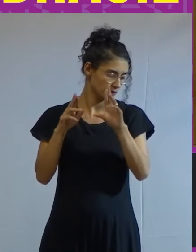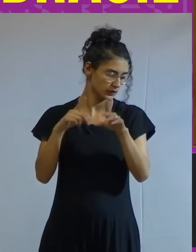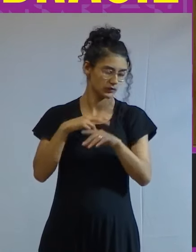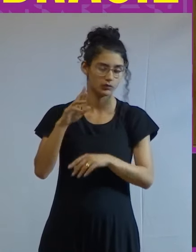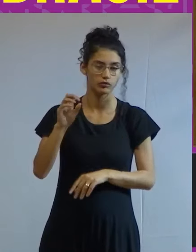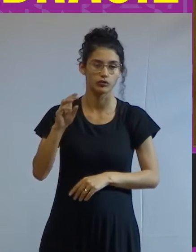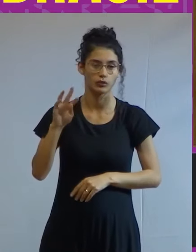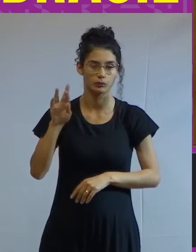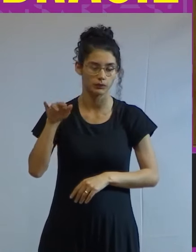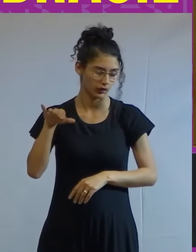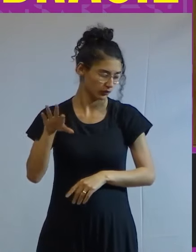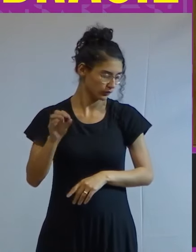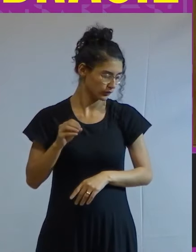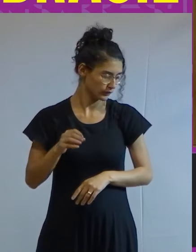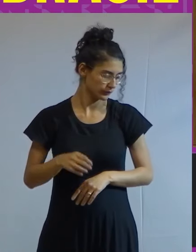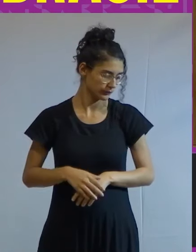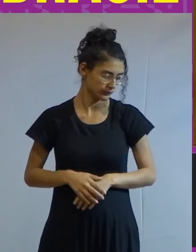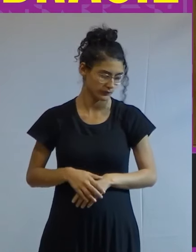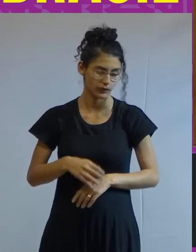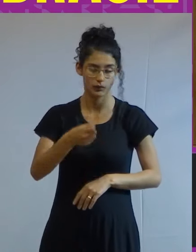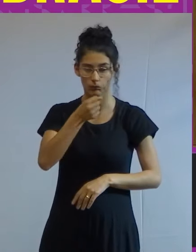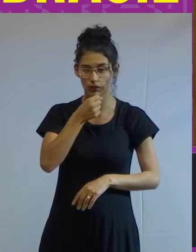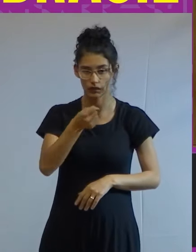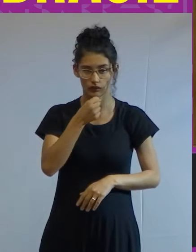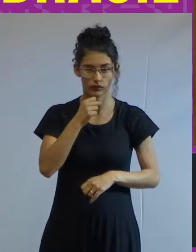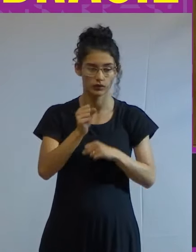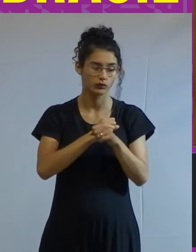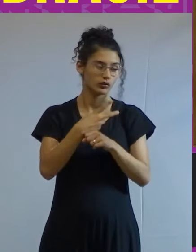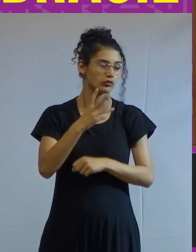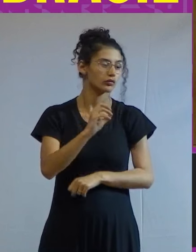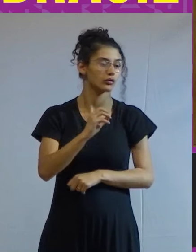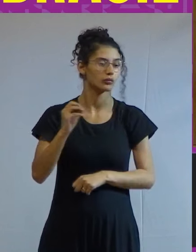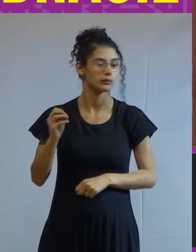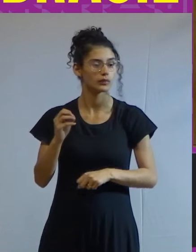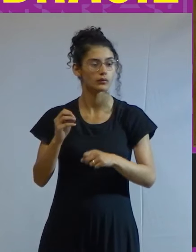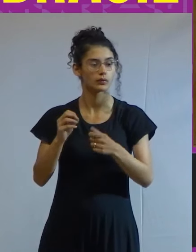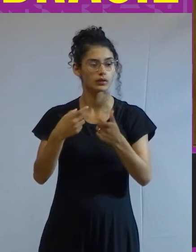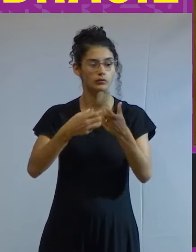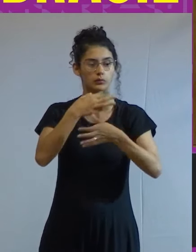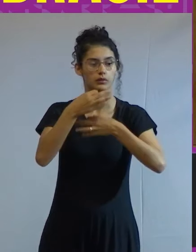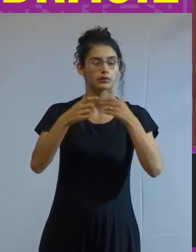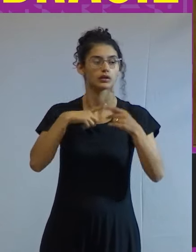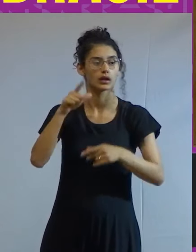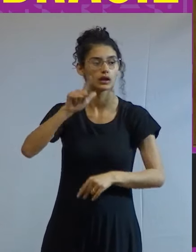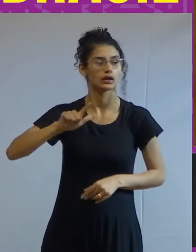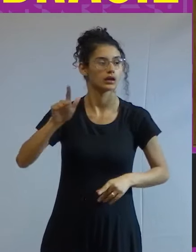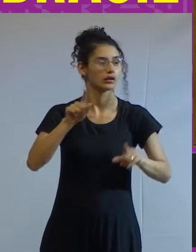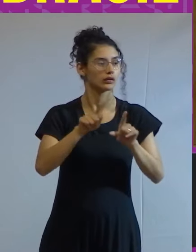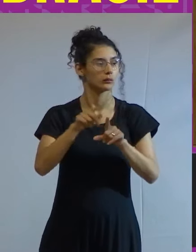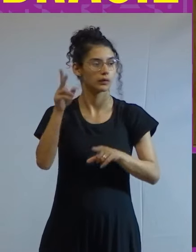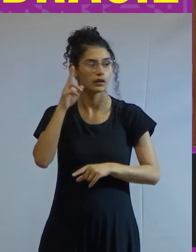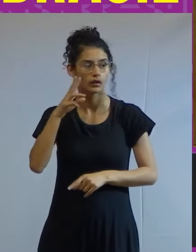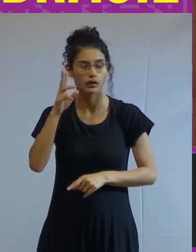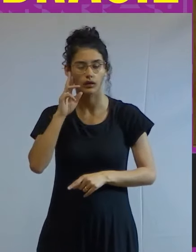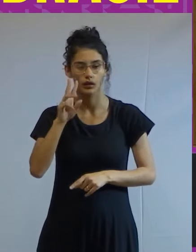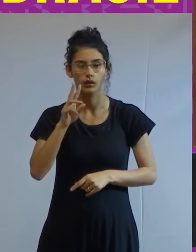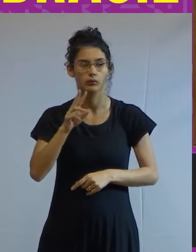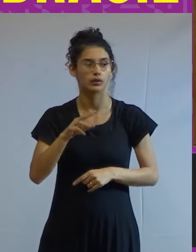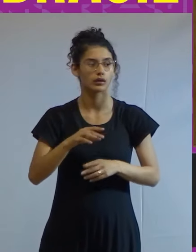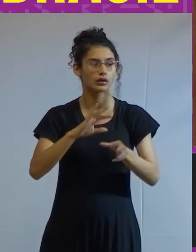Roberto Schwartz numa entrevista no ano de 2000 o grande crítico literário lembra da